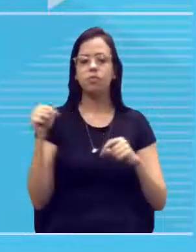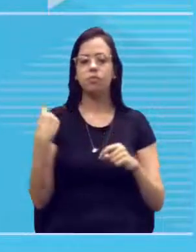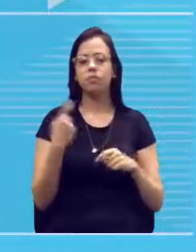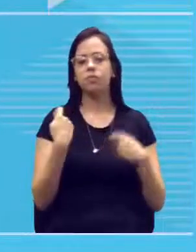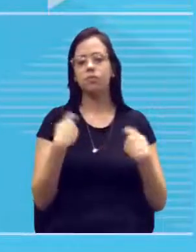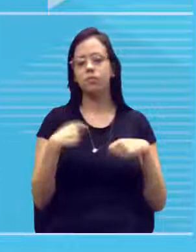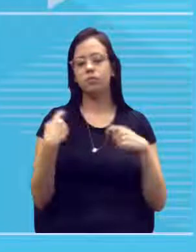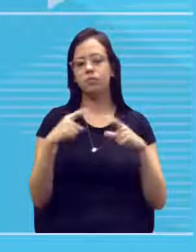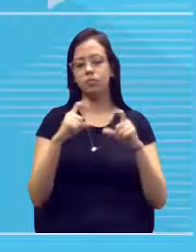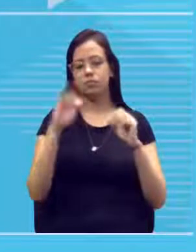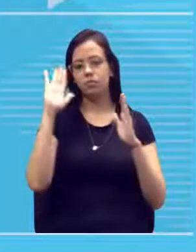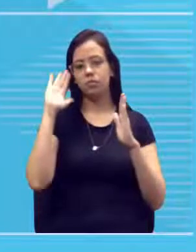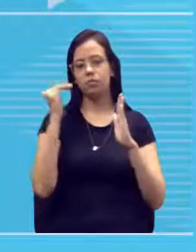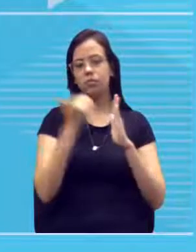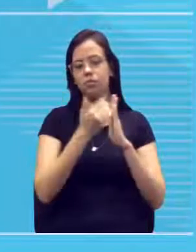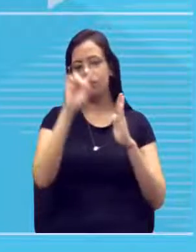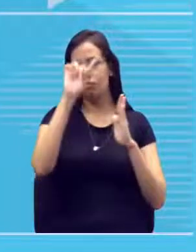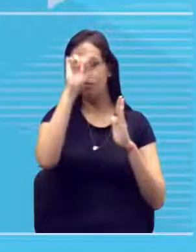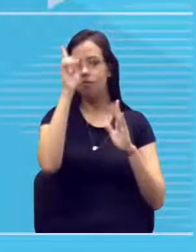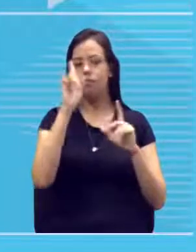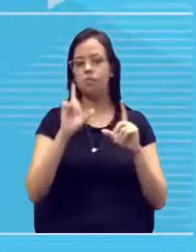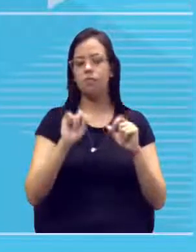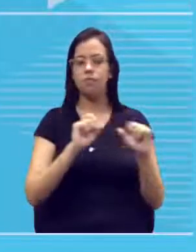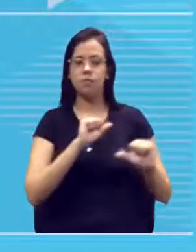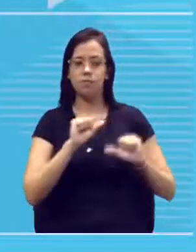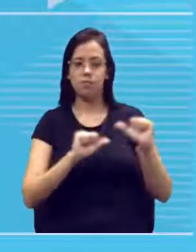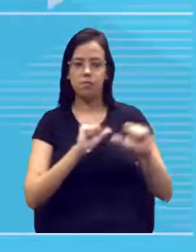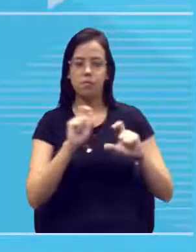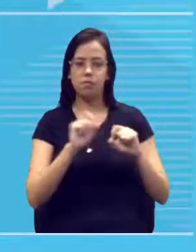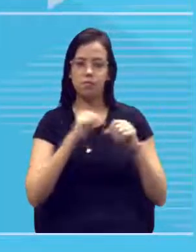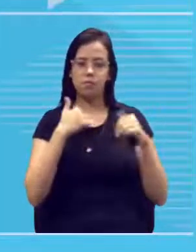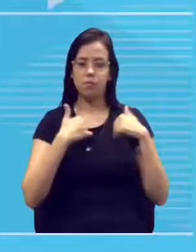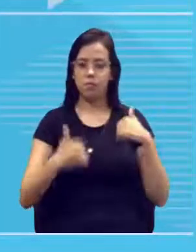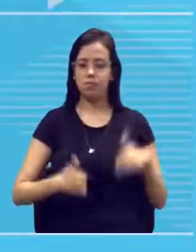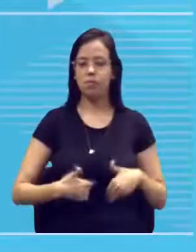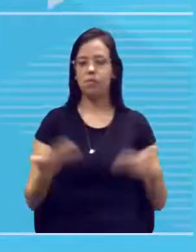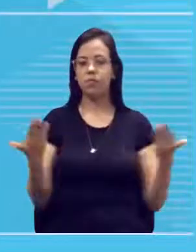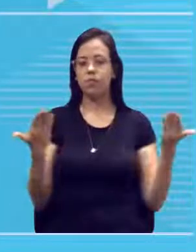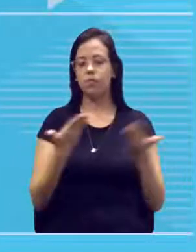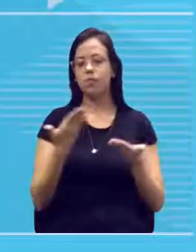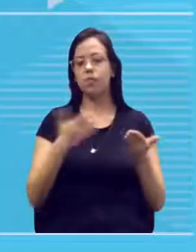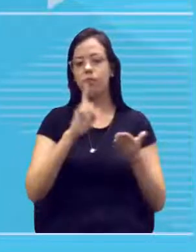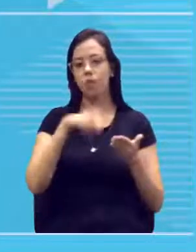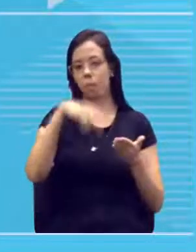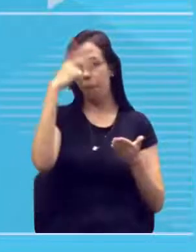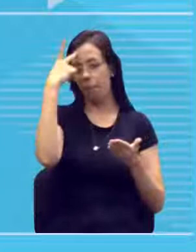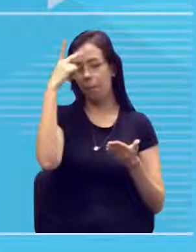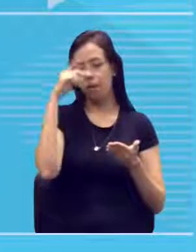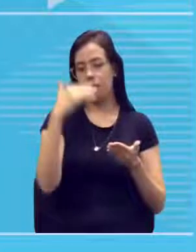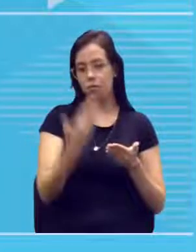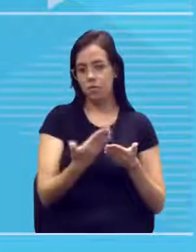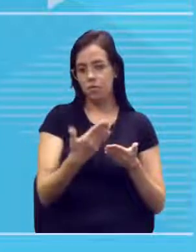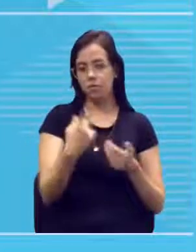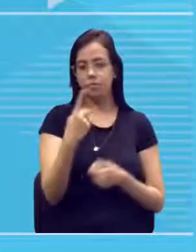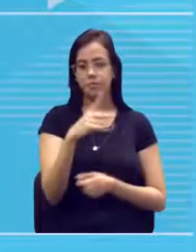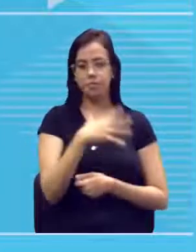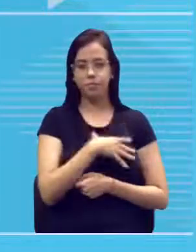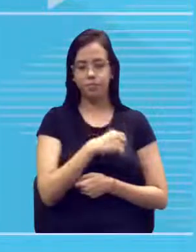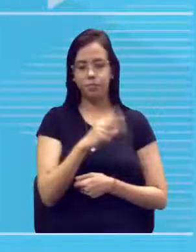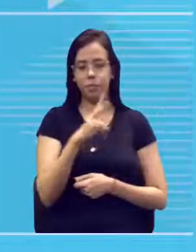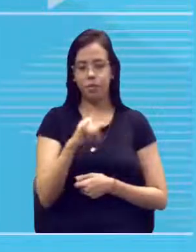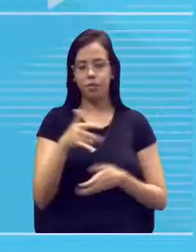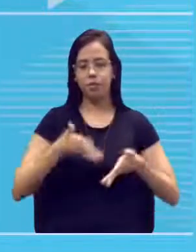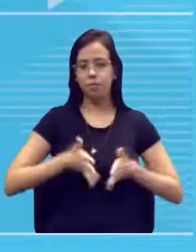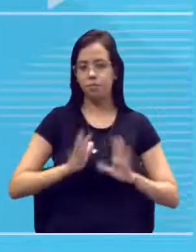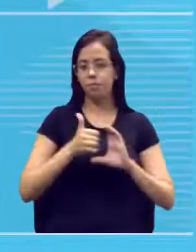respeitar essa ideia de que as alterações que você faz no seu corpo hoje são para você. O seu filho vai nascer com as